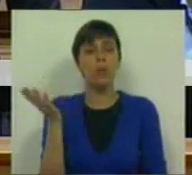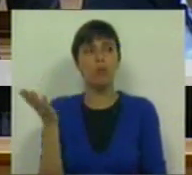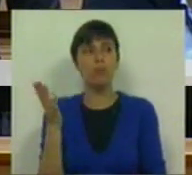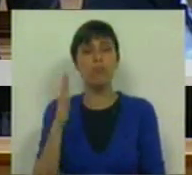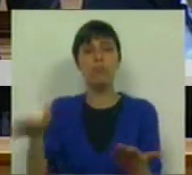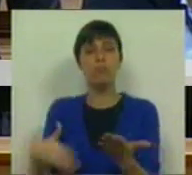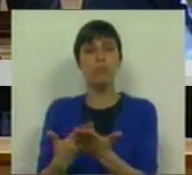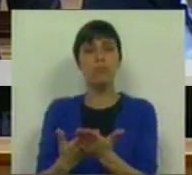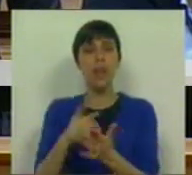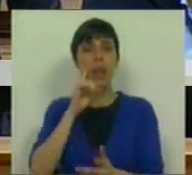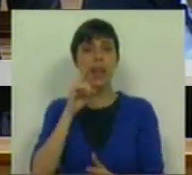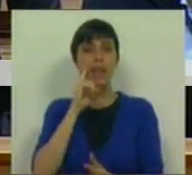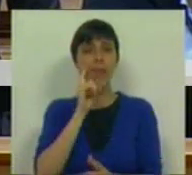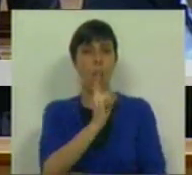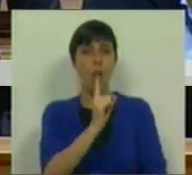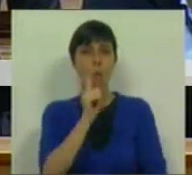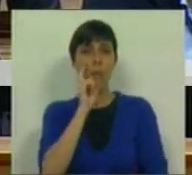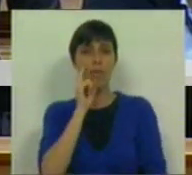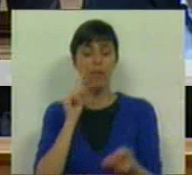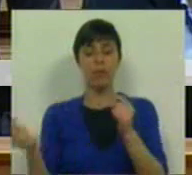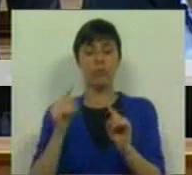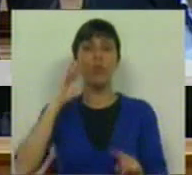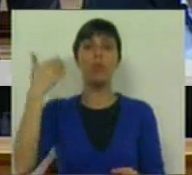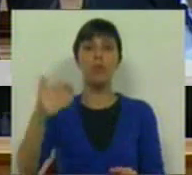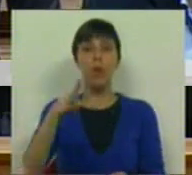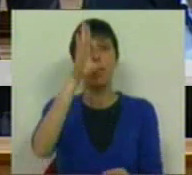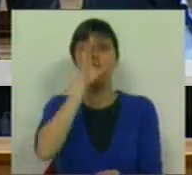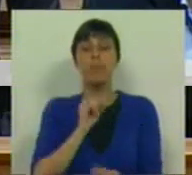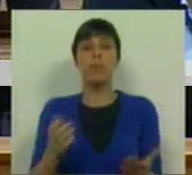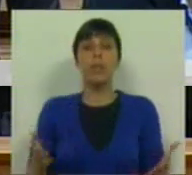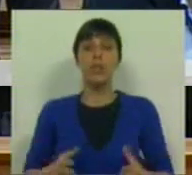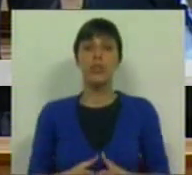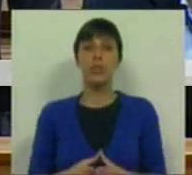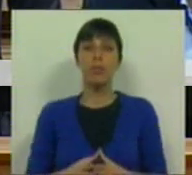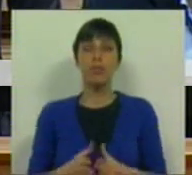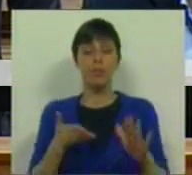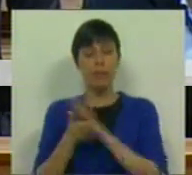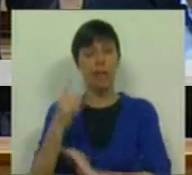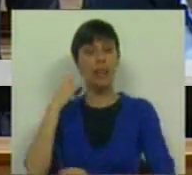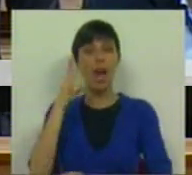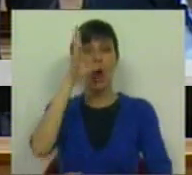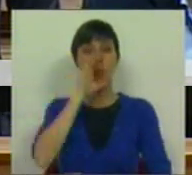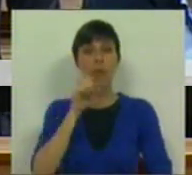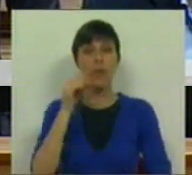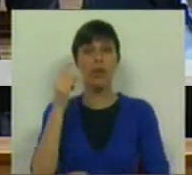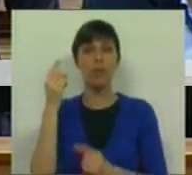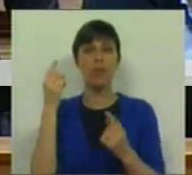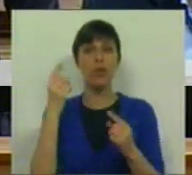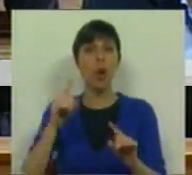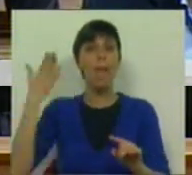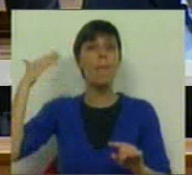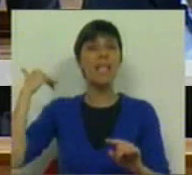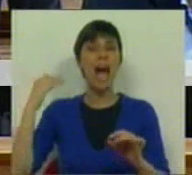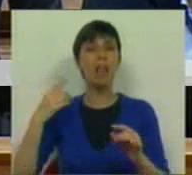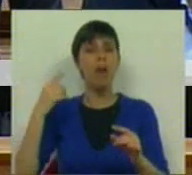para apresentar em sua defesa e para debater esse futuro um Ministro que, desde que entrou para o Governo, só tem passado. Não tem